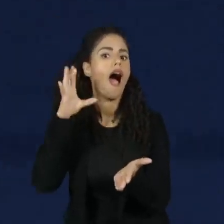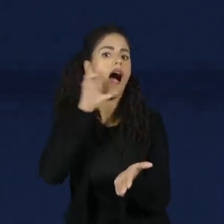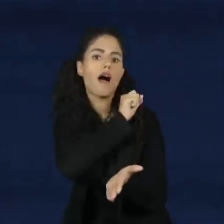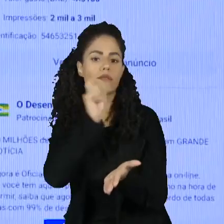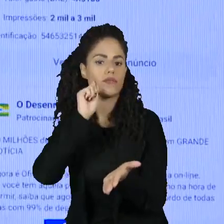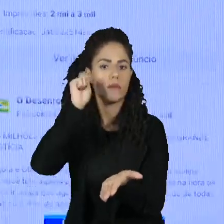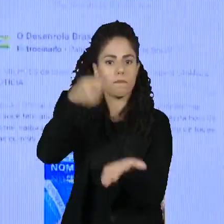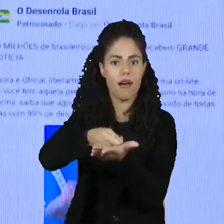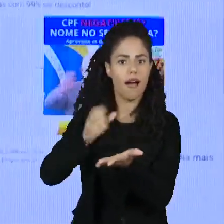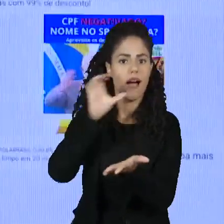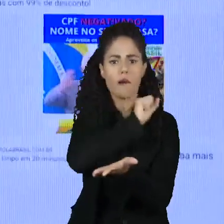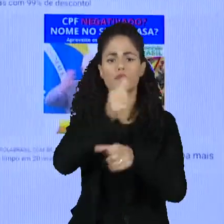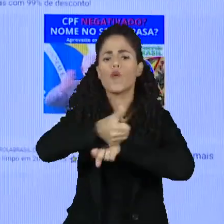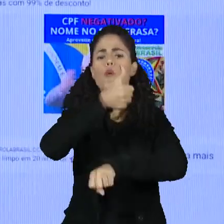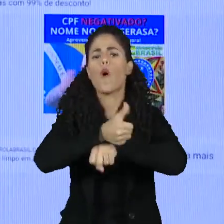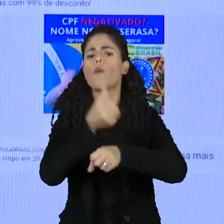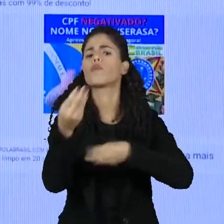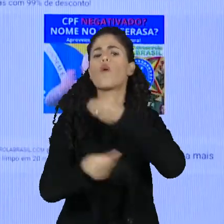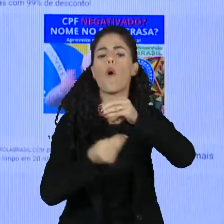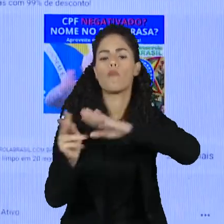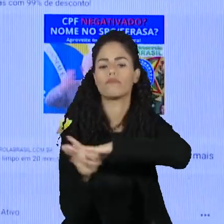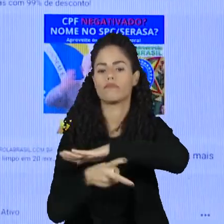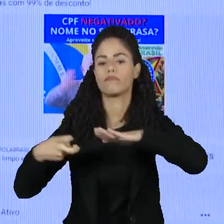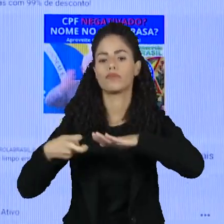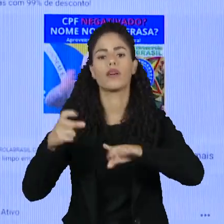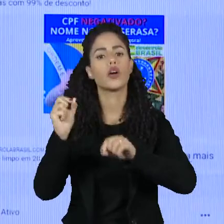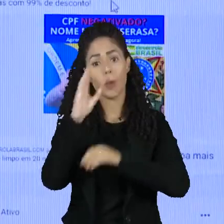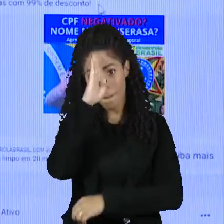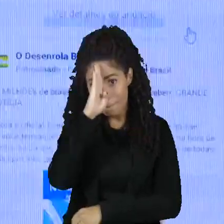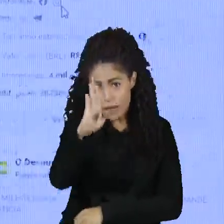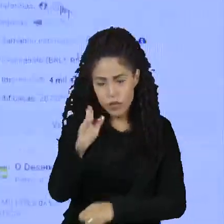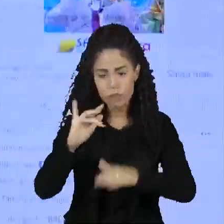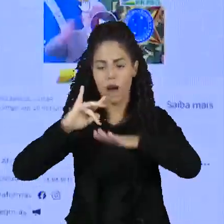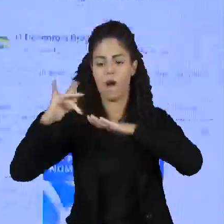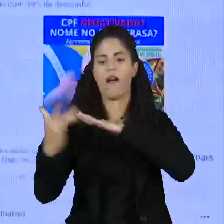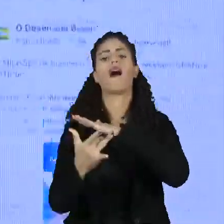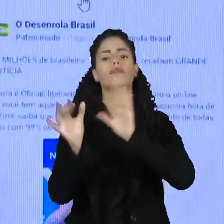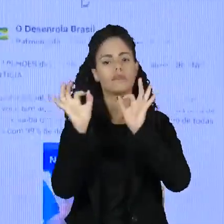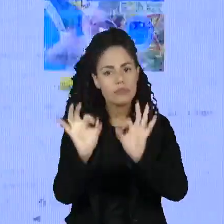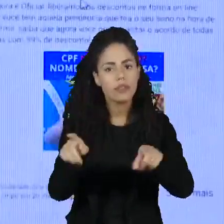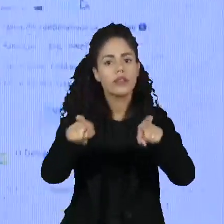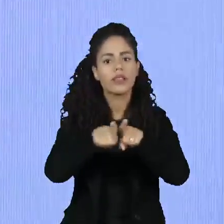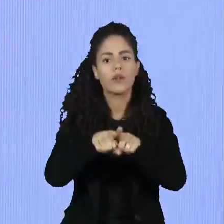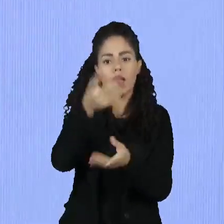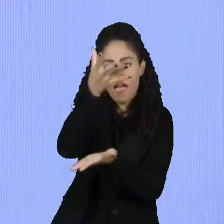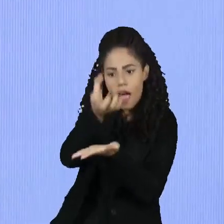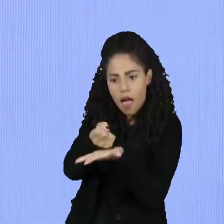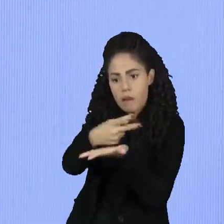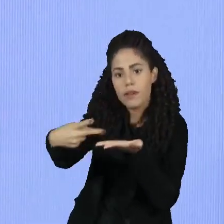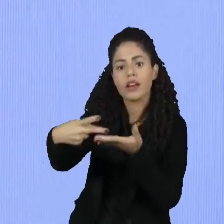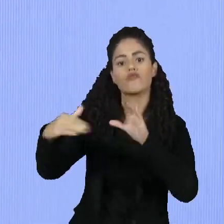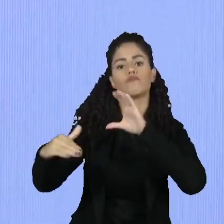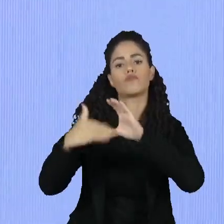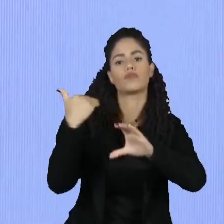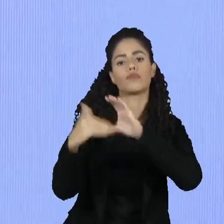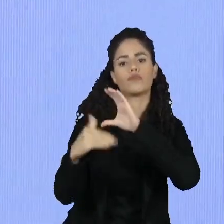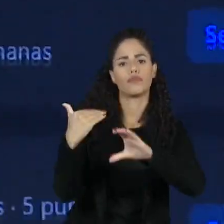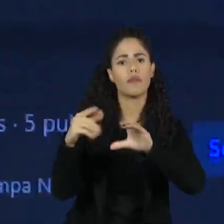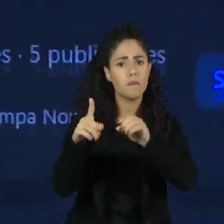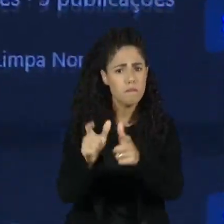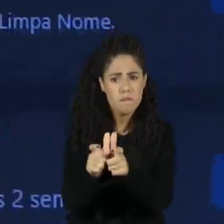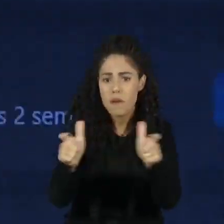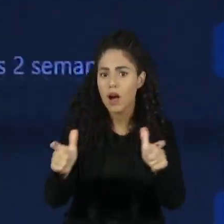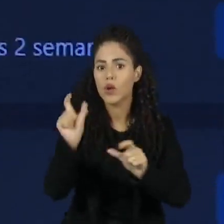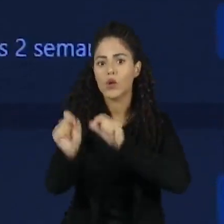pagamento. Os golpes são aplicados principalmente pelas redes sociais e aplicativos de mensagens. Muitos deles